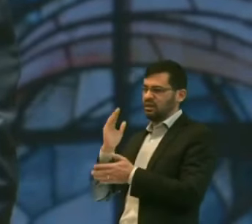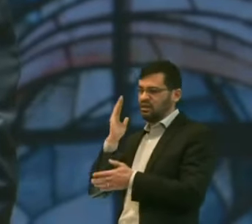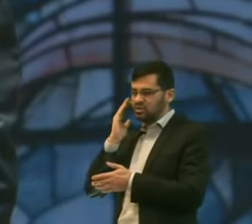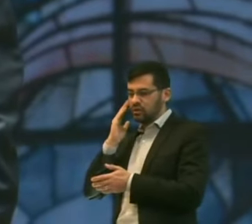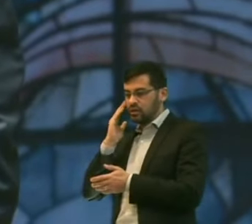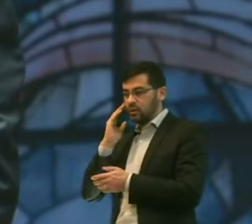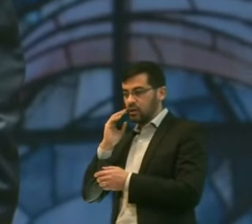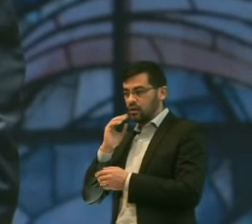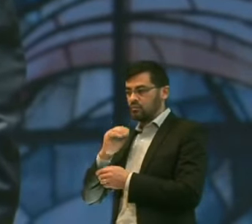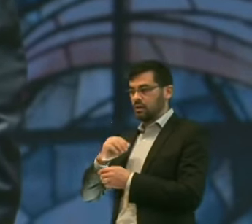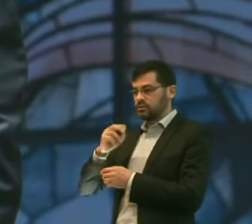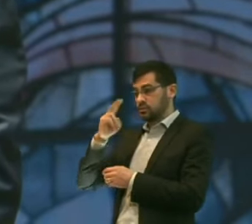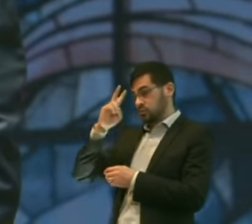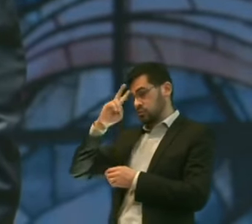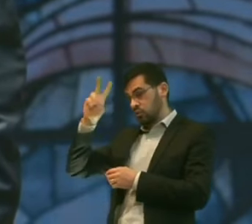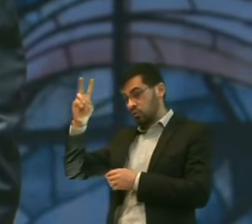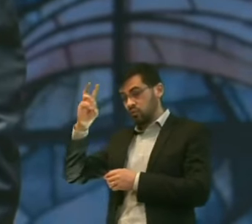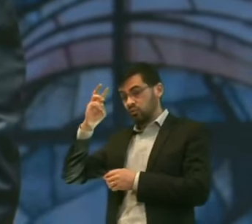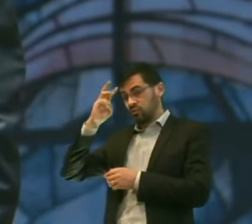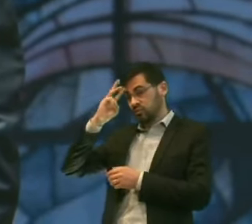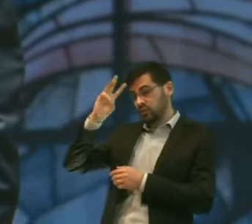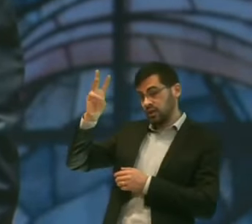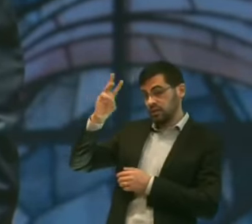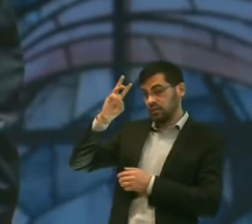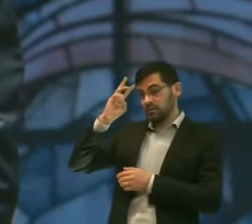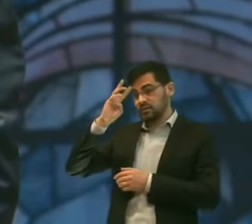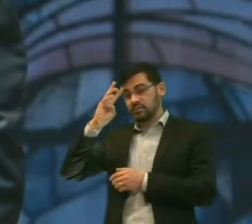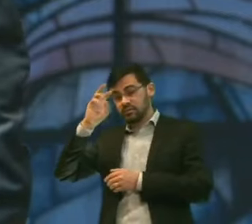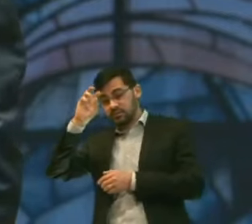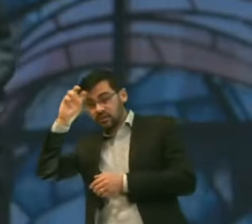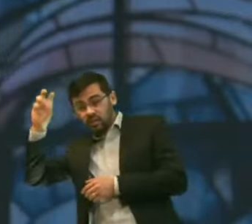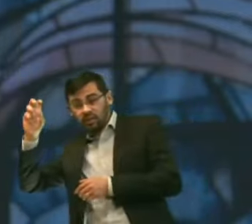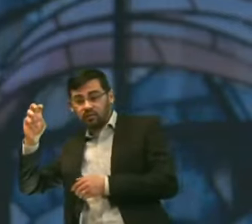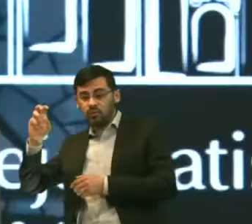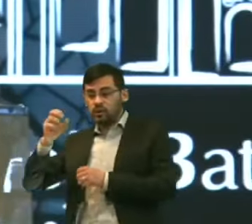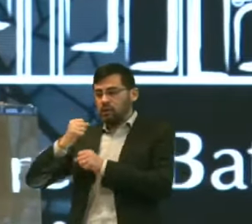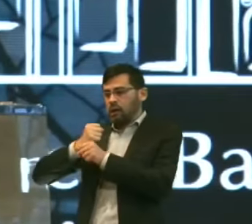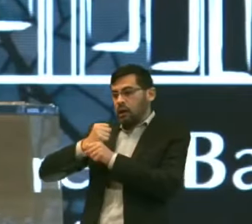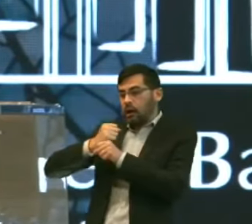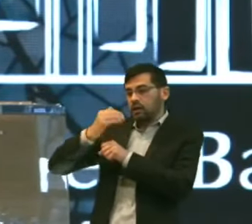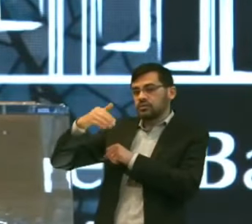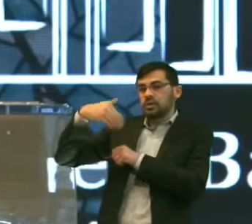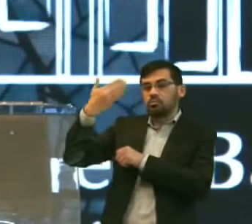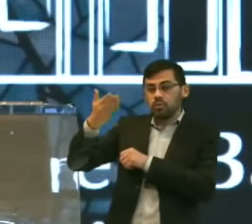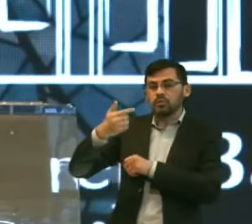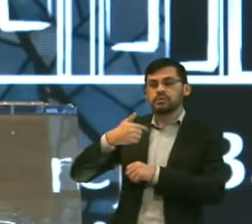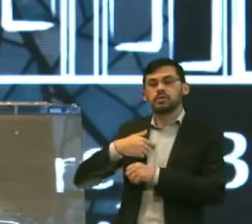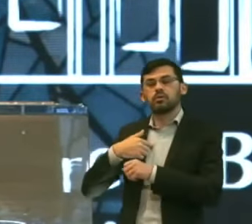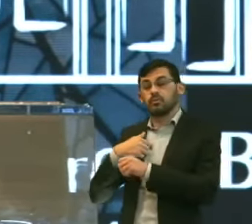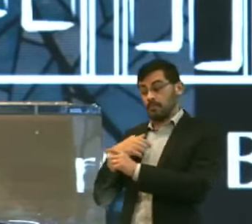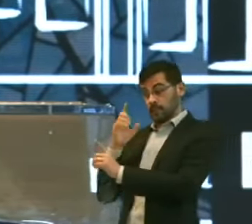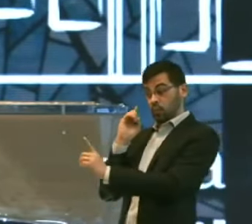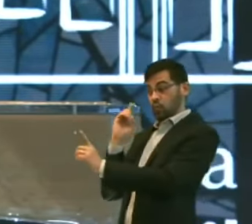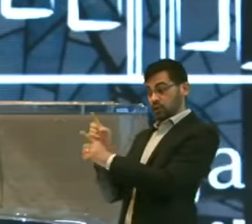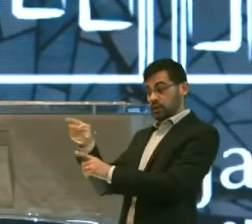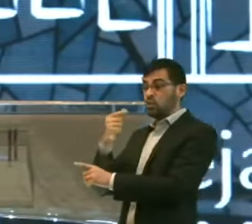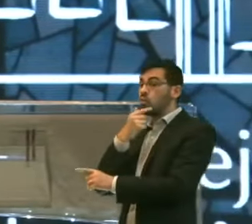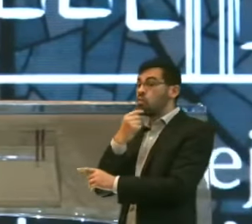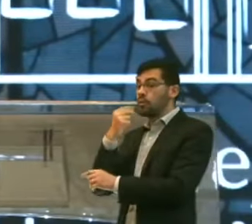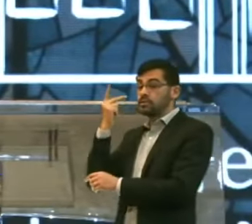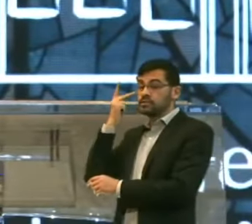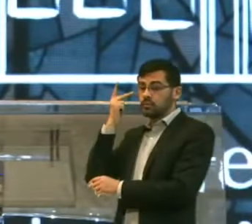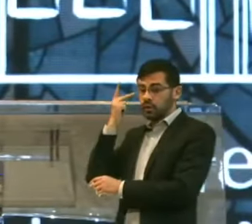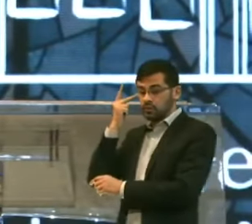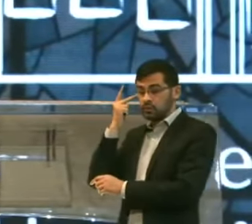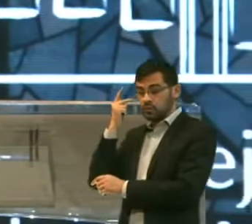E passou o segundo dia O terceiro O quarto Anos depois Eu me encontrei Em São Paulo Na cidade de São Paulo